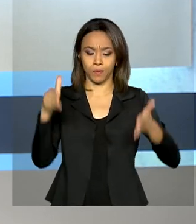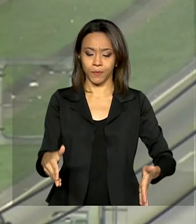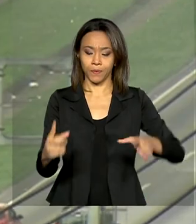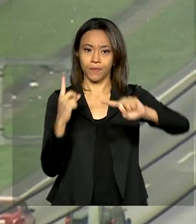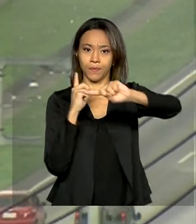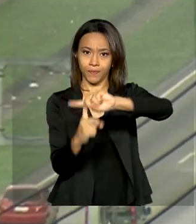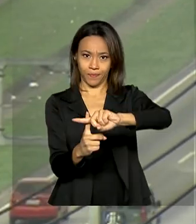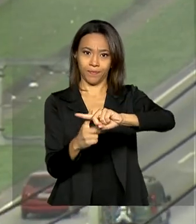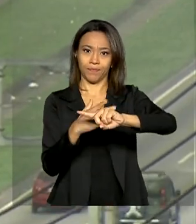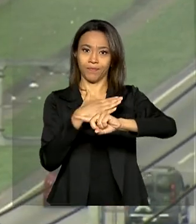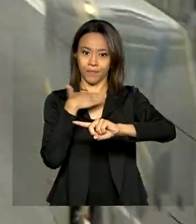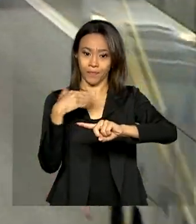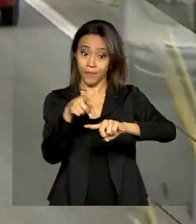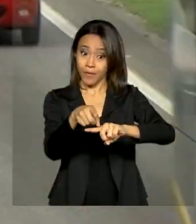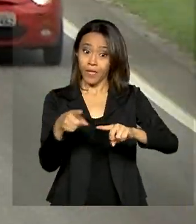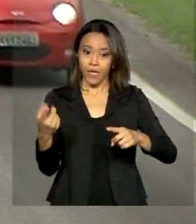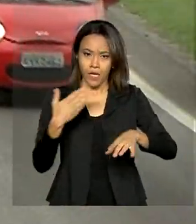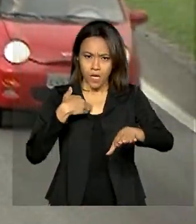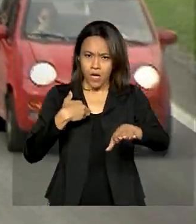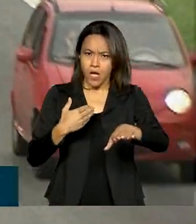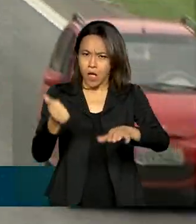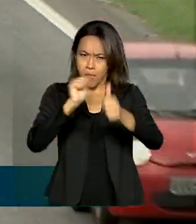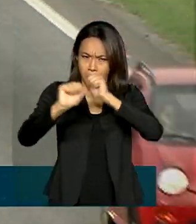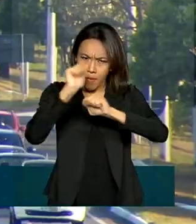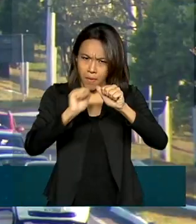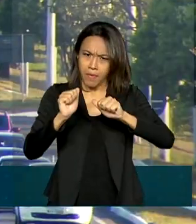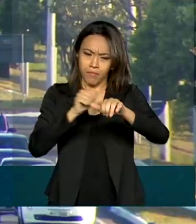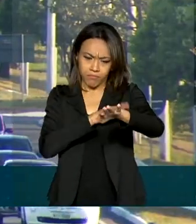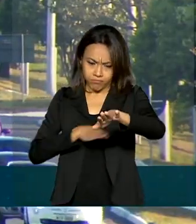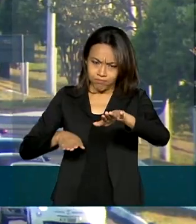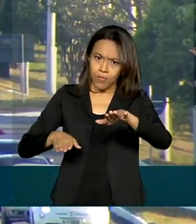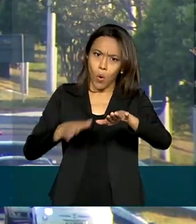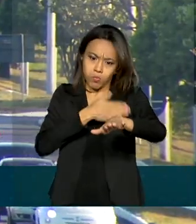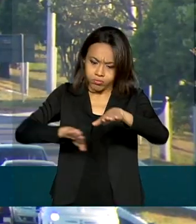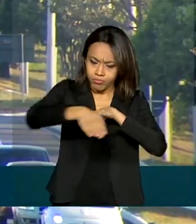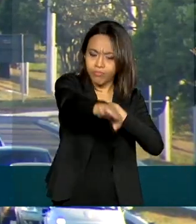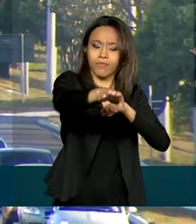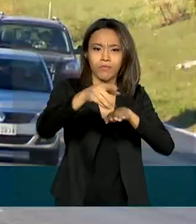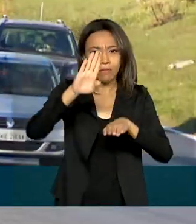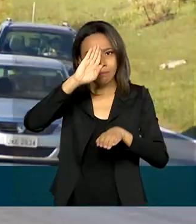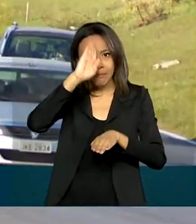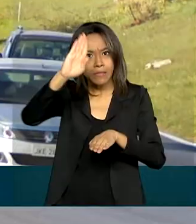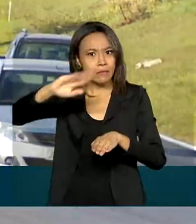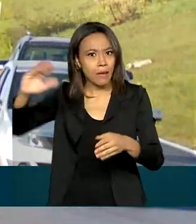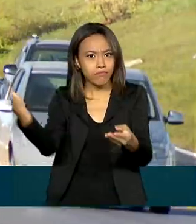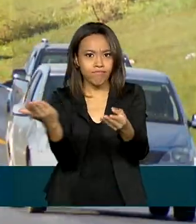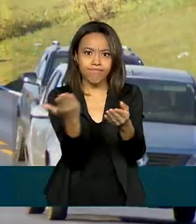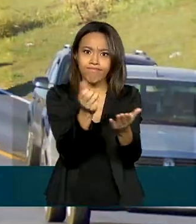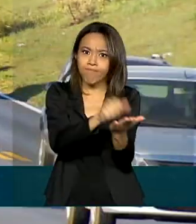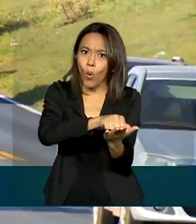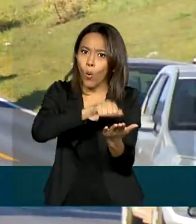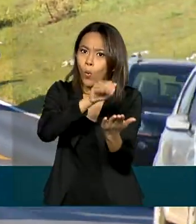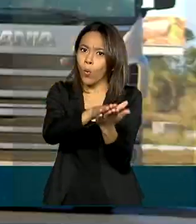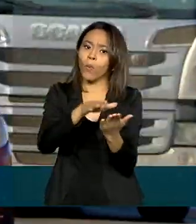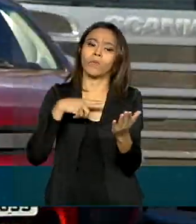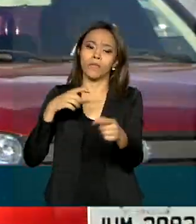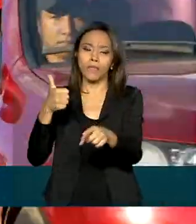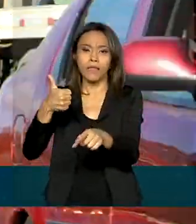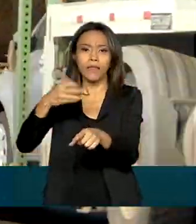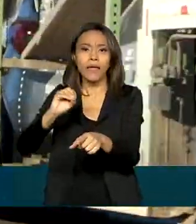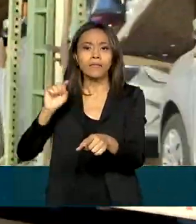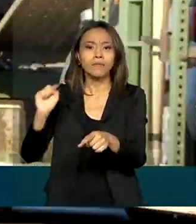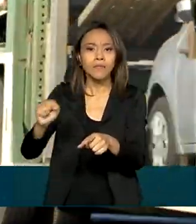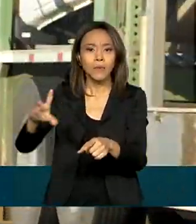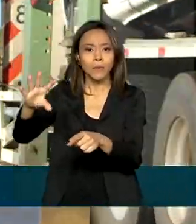Ultrapassagem indevida e dirigir sob efeito do álcool foram as principais infrações. A operação, que contou com 10 mil policiais,